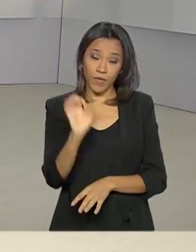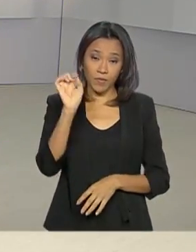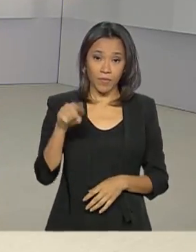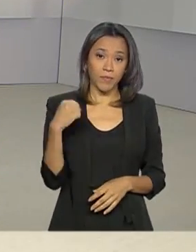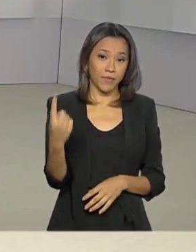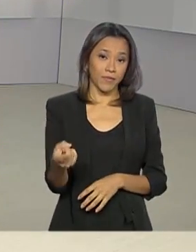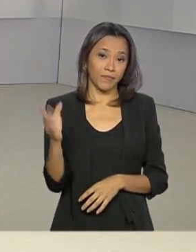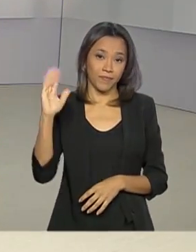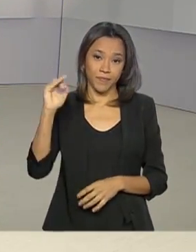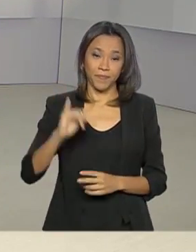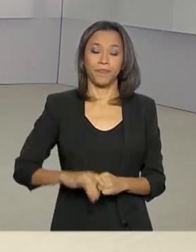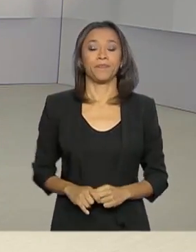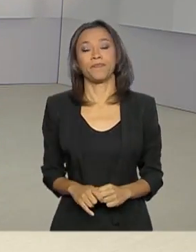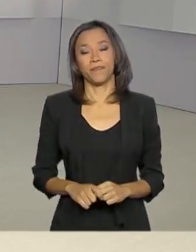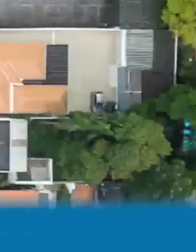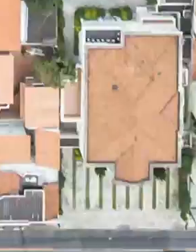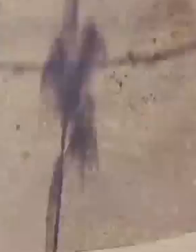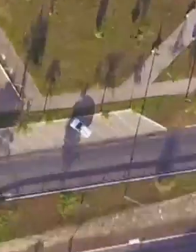na próxima edição. Até lá!